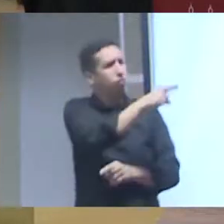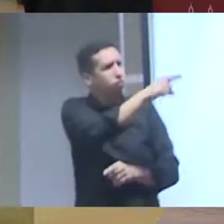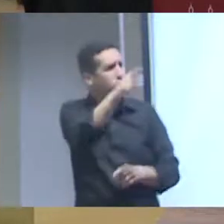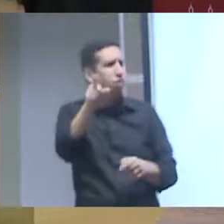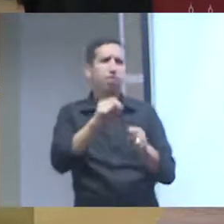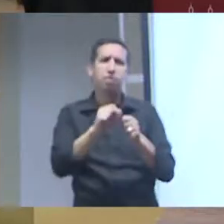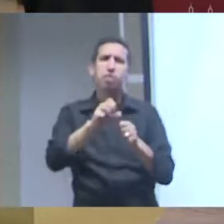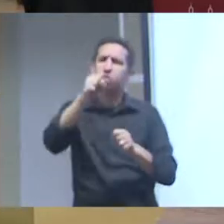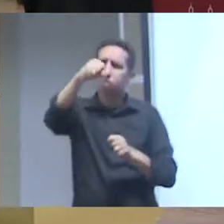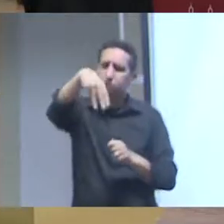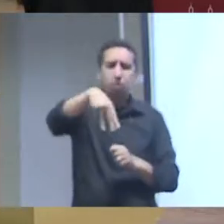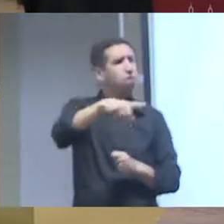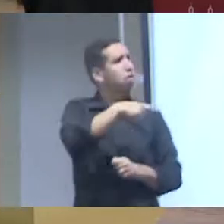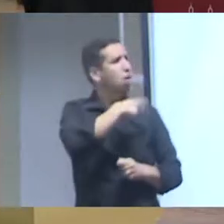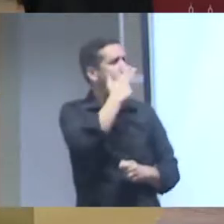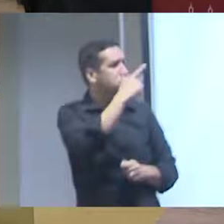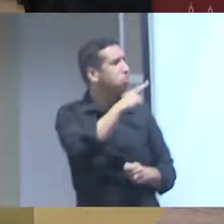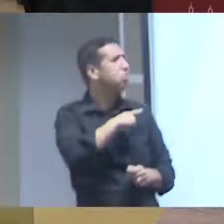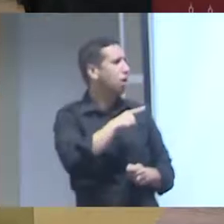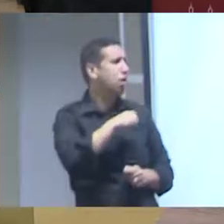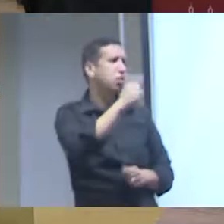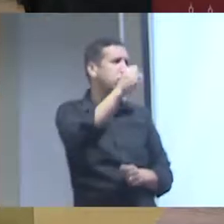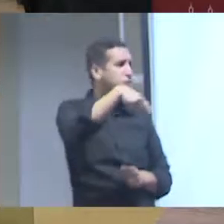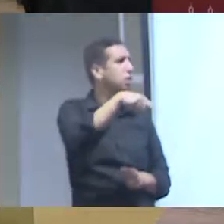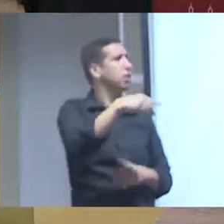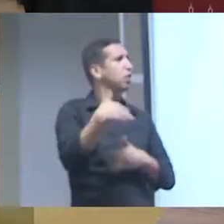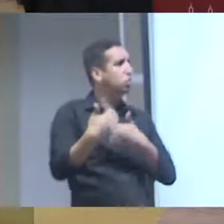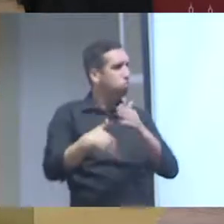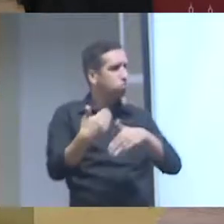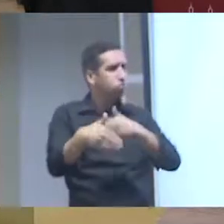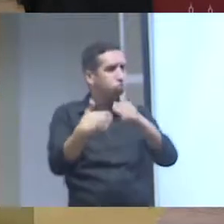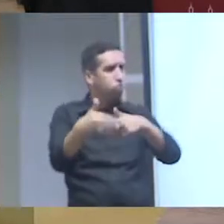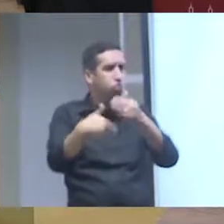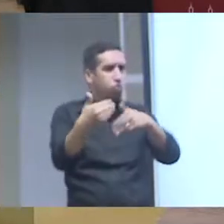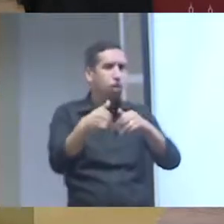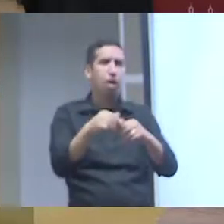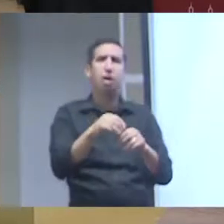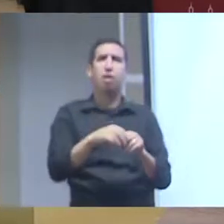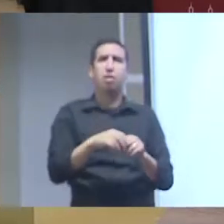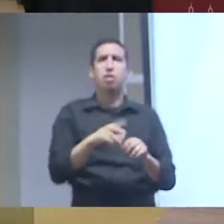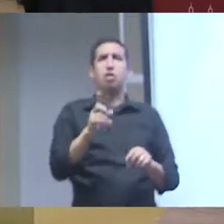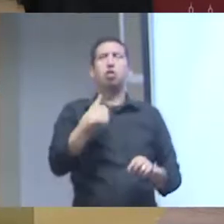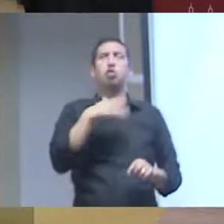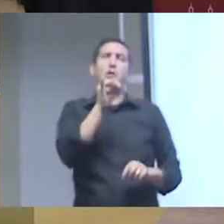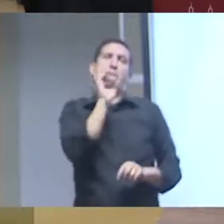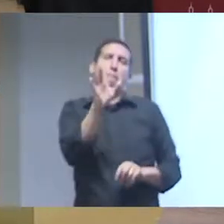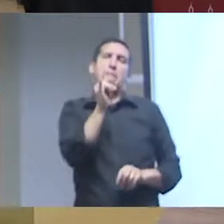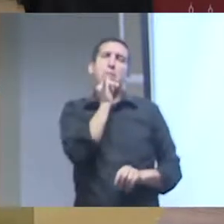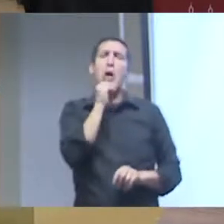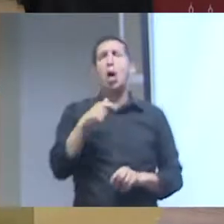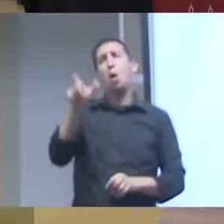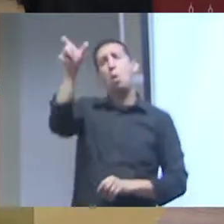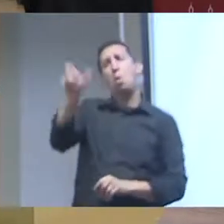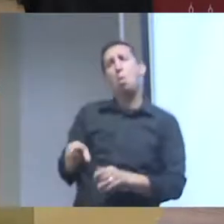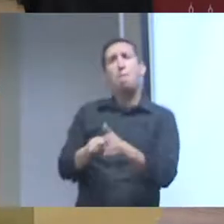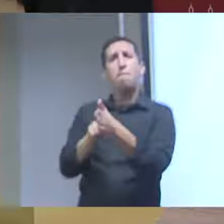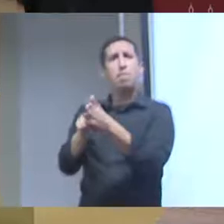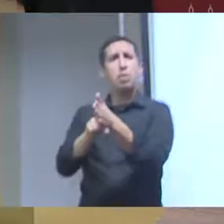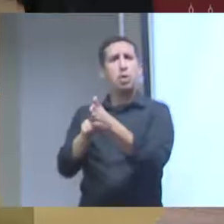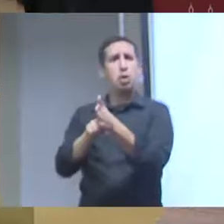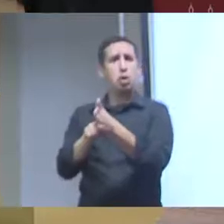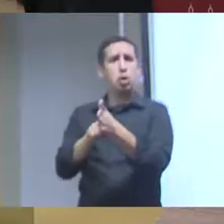o que vocês estão fazendo mesmo ou seja eu acho que tem que esse processo de auscultar não é simplesmente dizer olha o